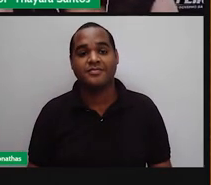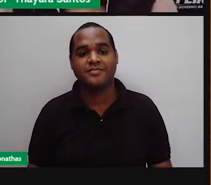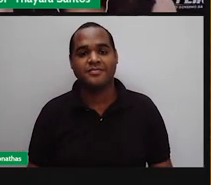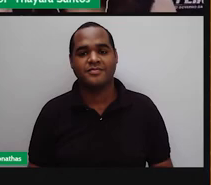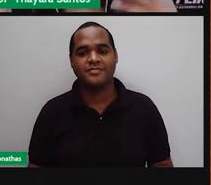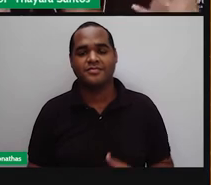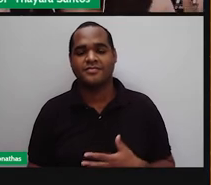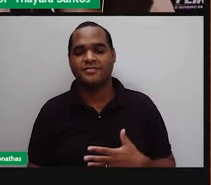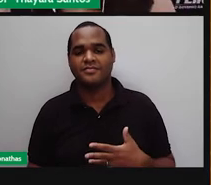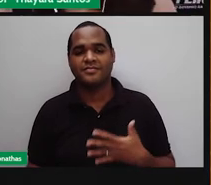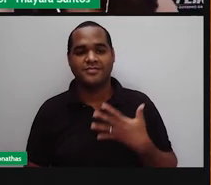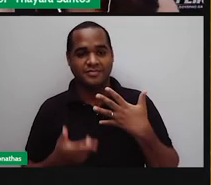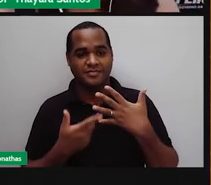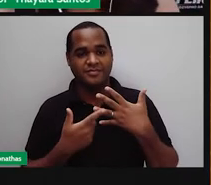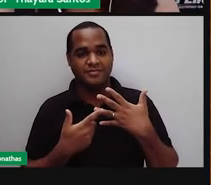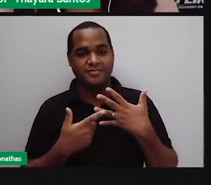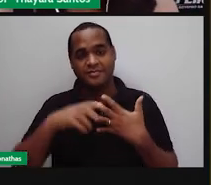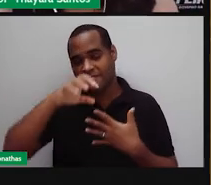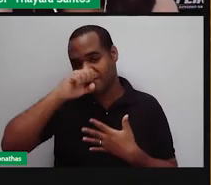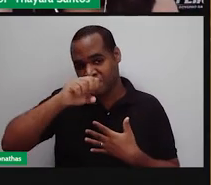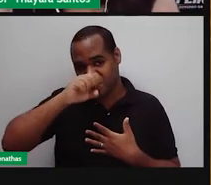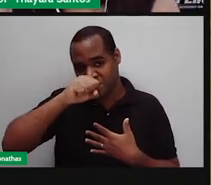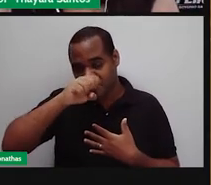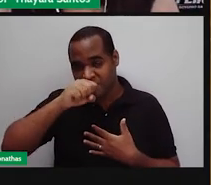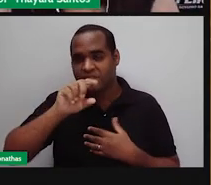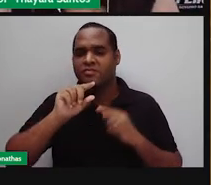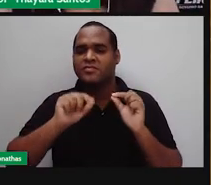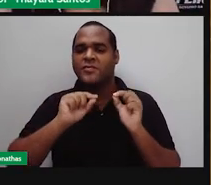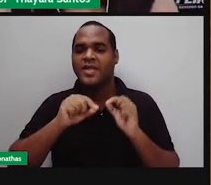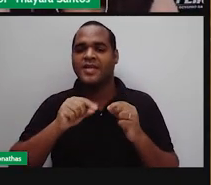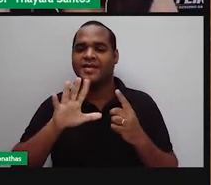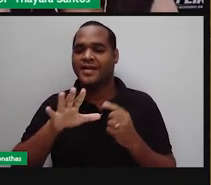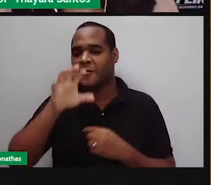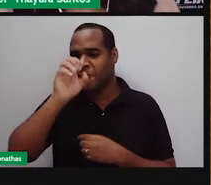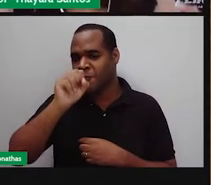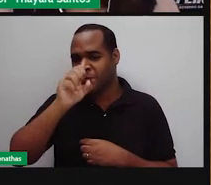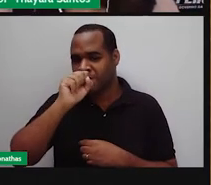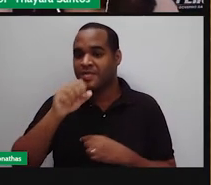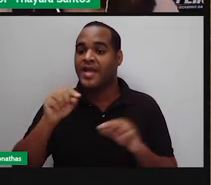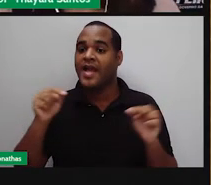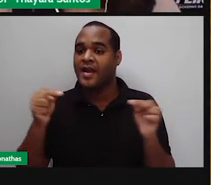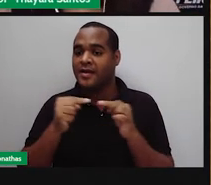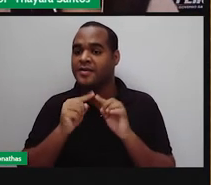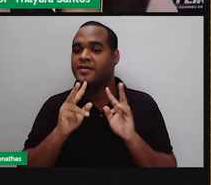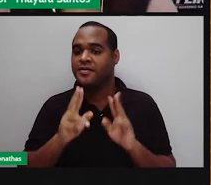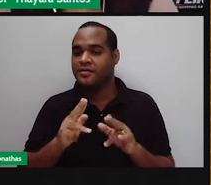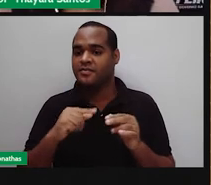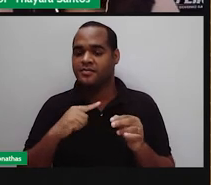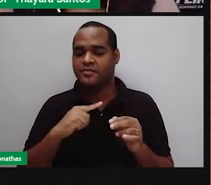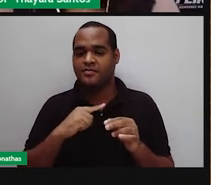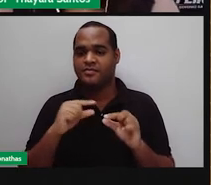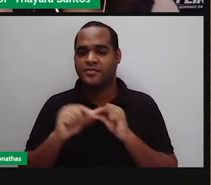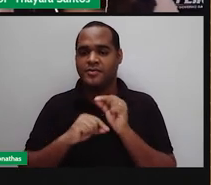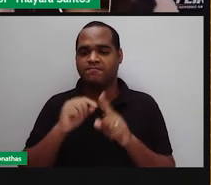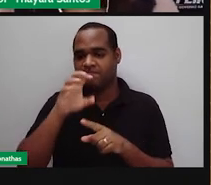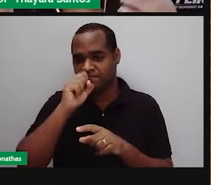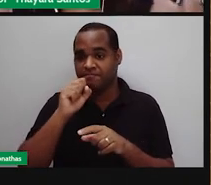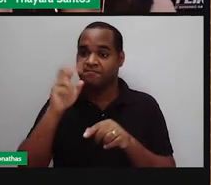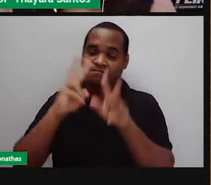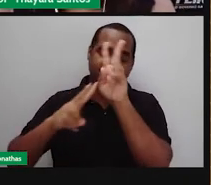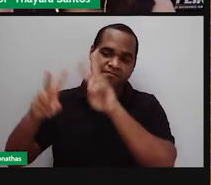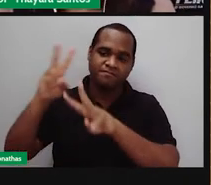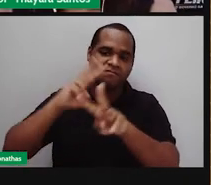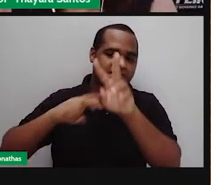Agora, vamos falar sobre o olfato. Olfato é o sentido que ele é responsável pela captação de partículas que estão